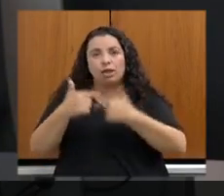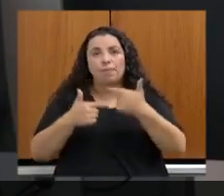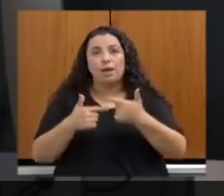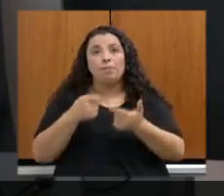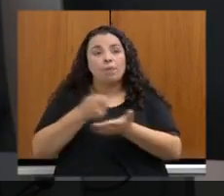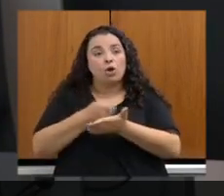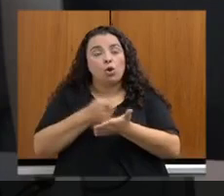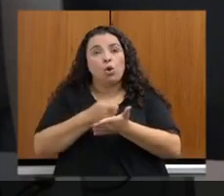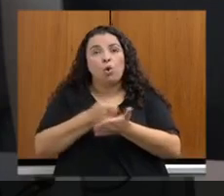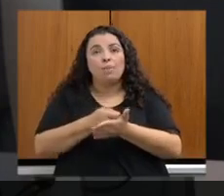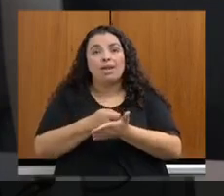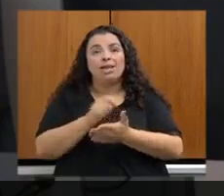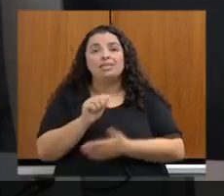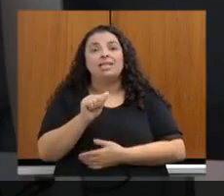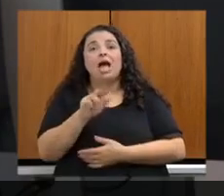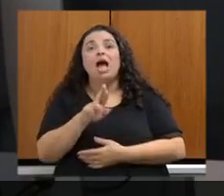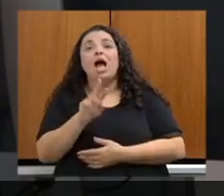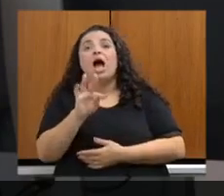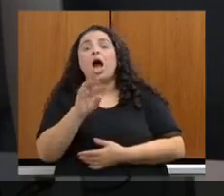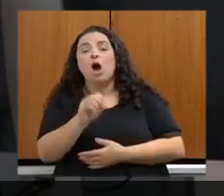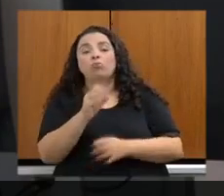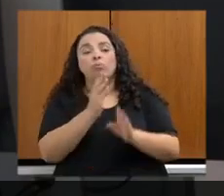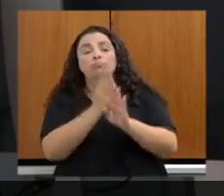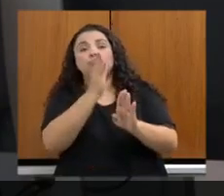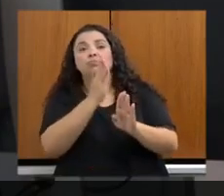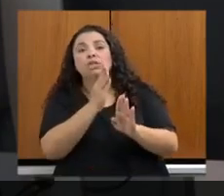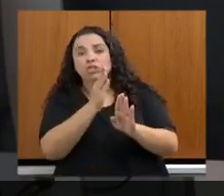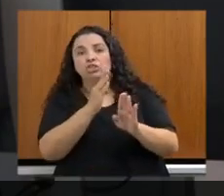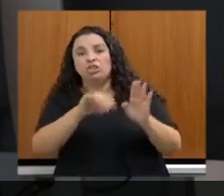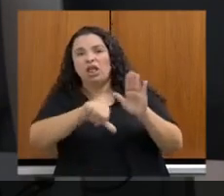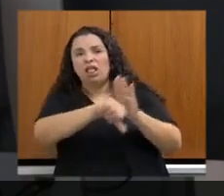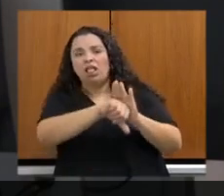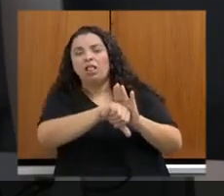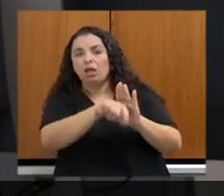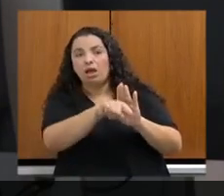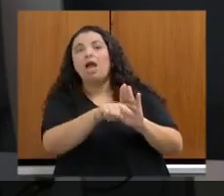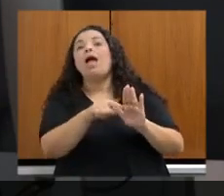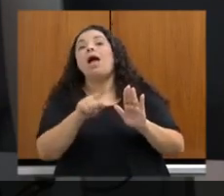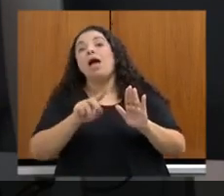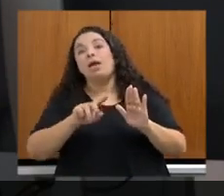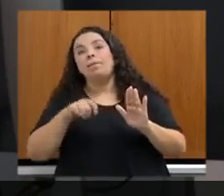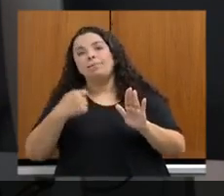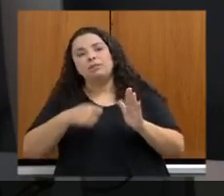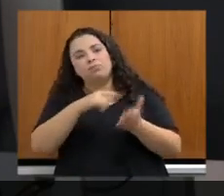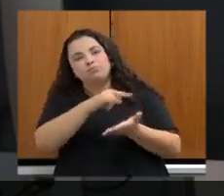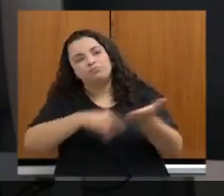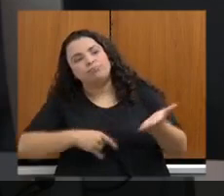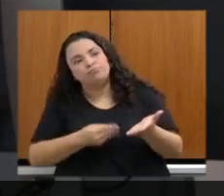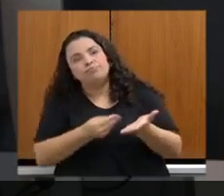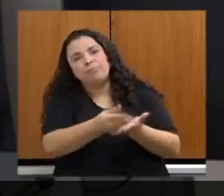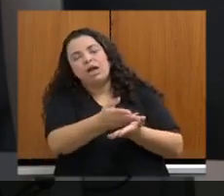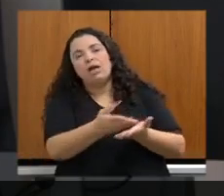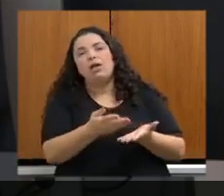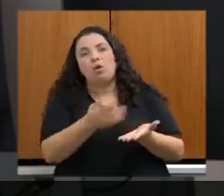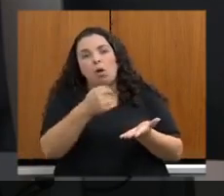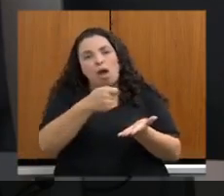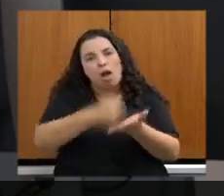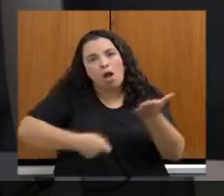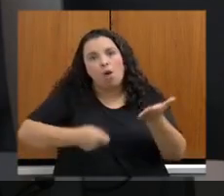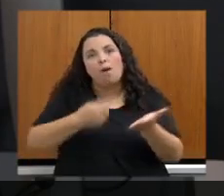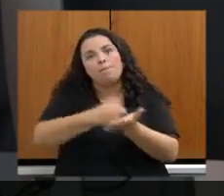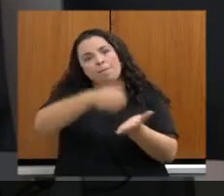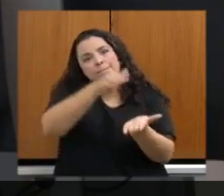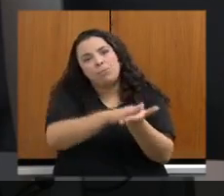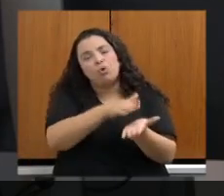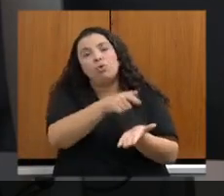não adianta apenas ir a campo e detectar a área desmatada se nós não geramos a efetividade da infração, ou seja, o infrator é